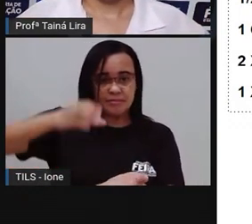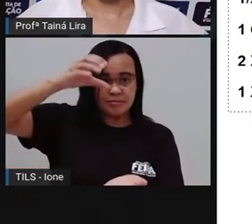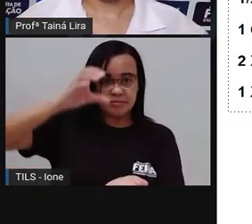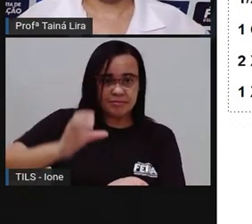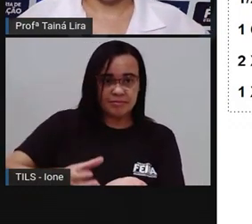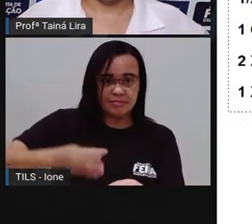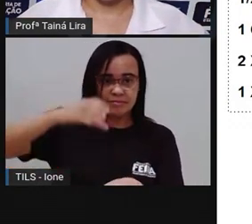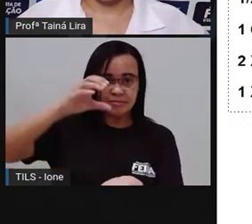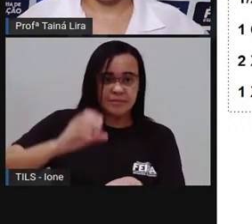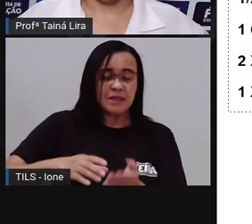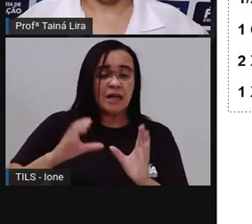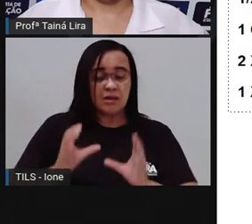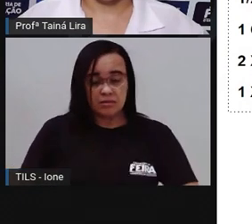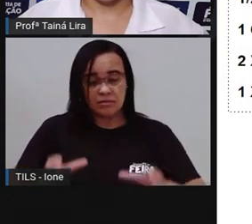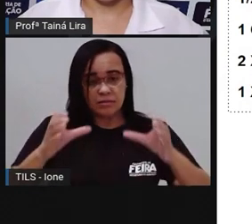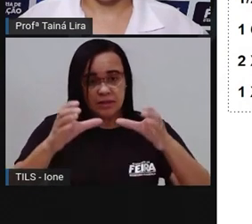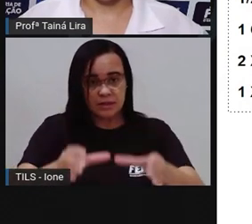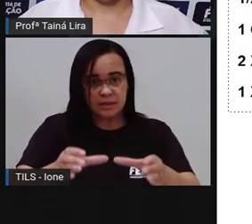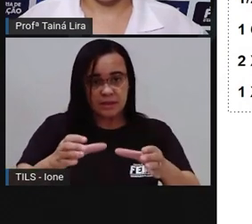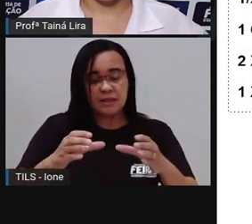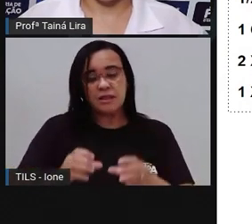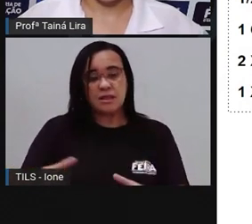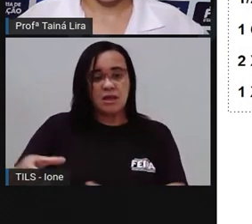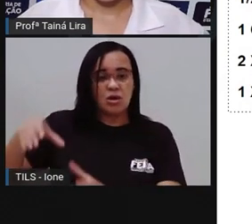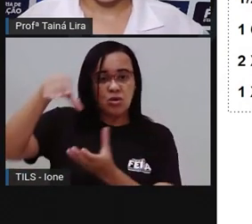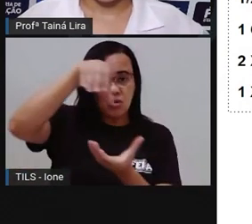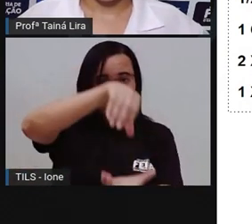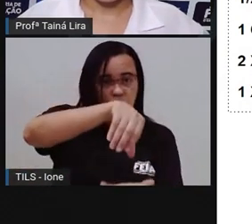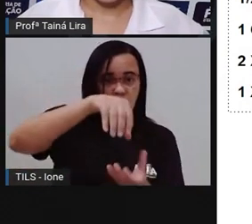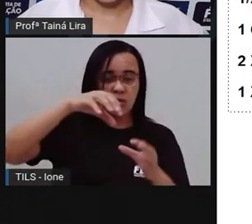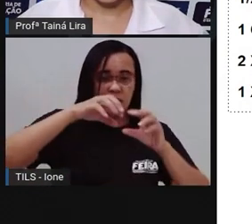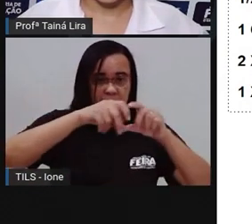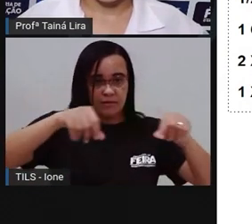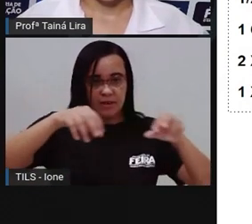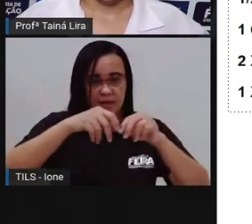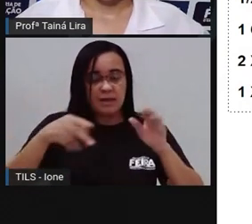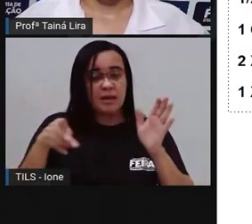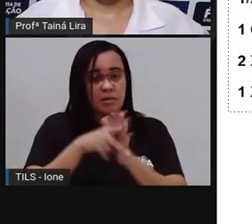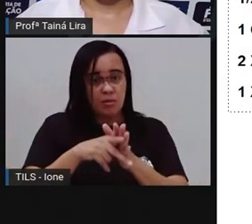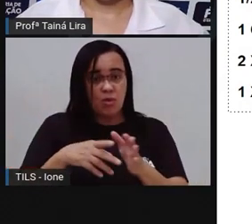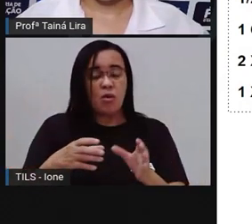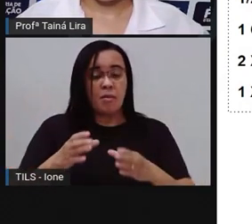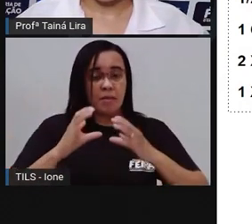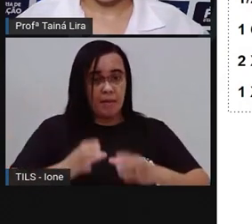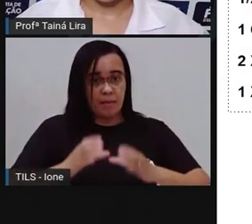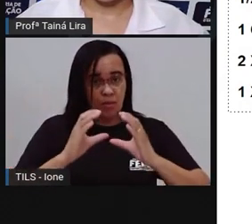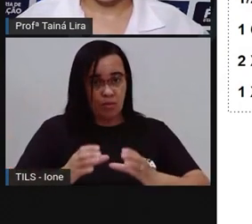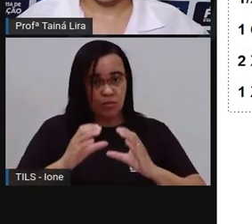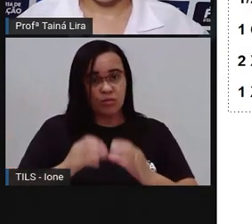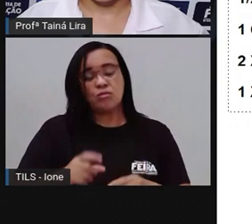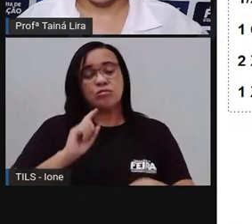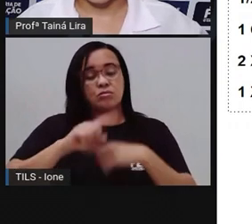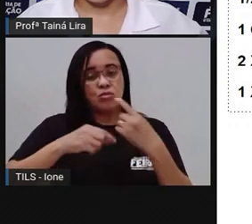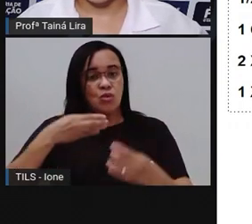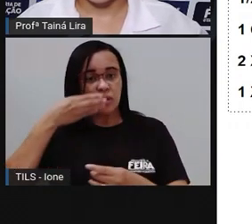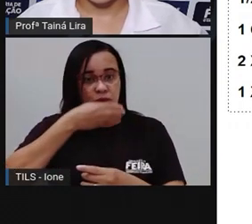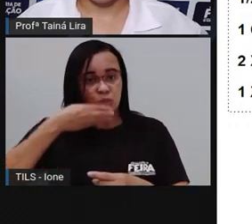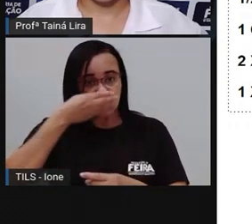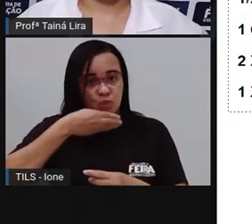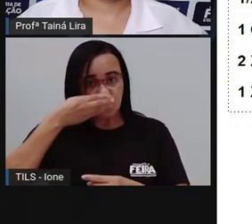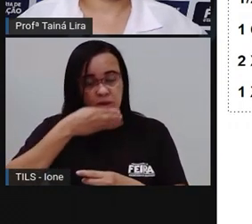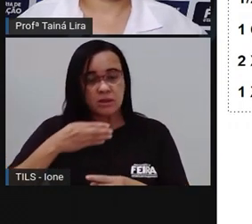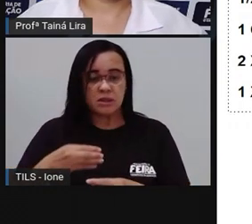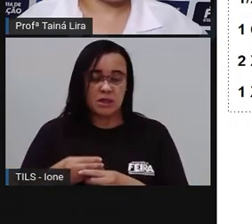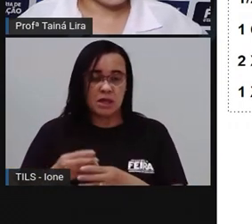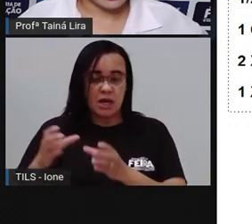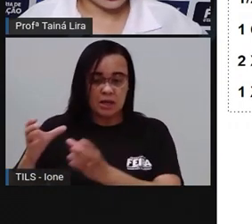Em uma vasilha, coloque a farinha de trigo e o açúcar. Junte o creme do liquidificador e